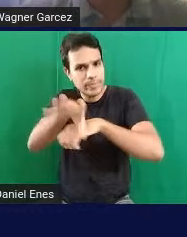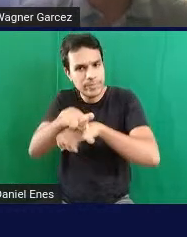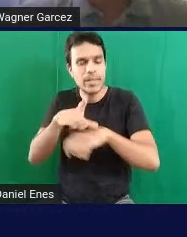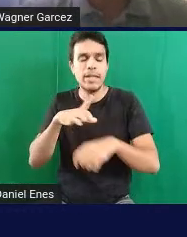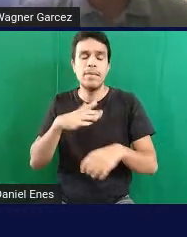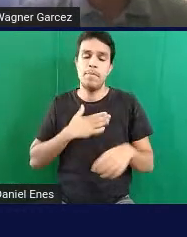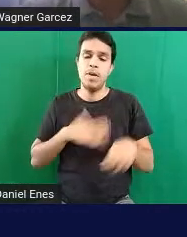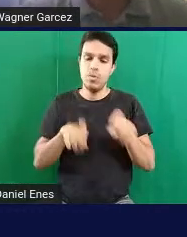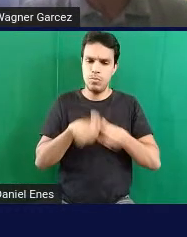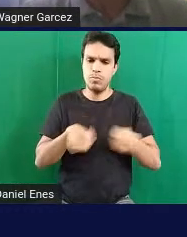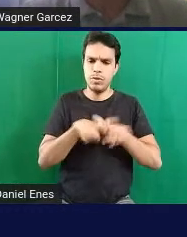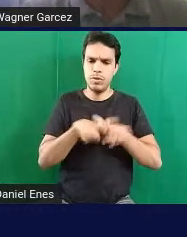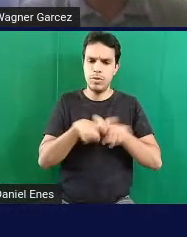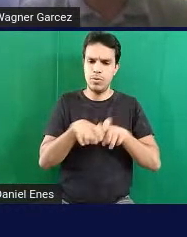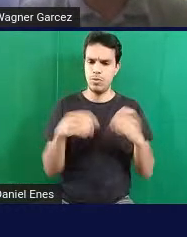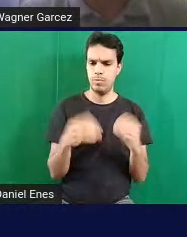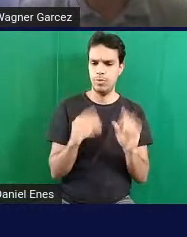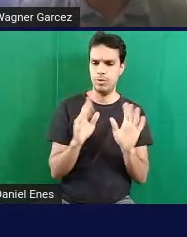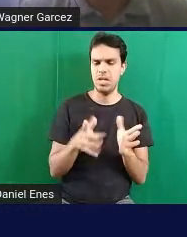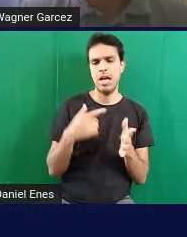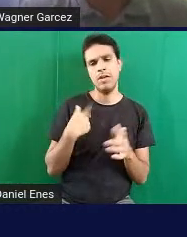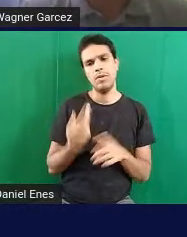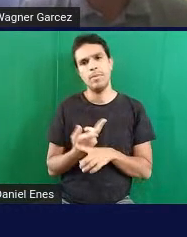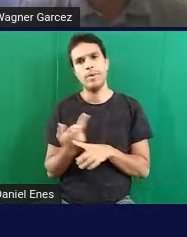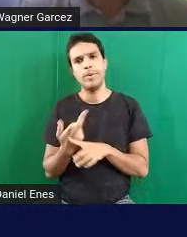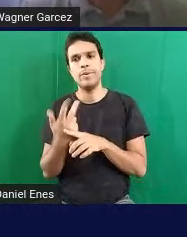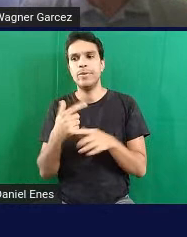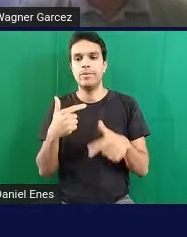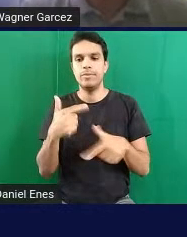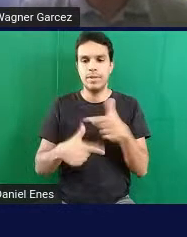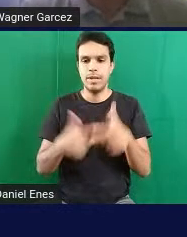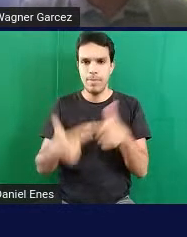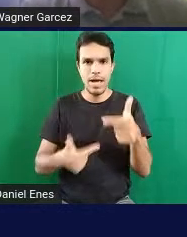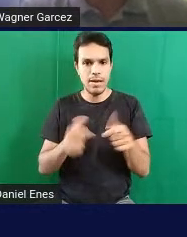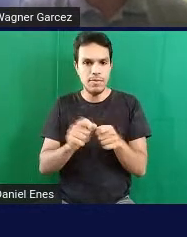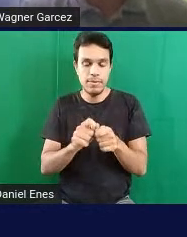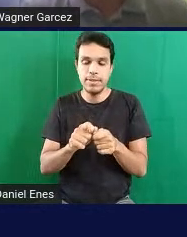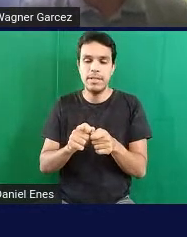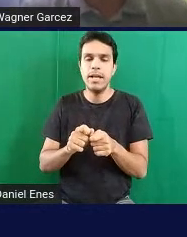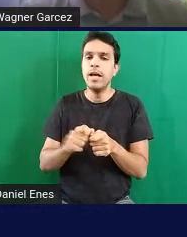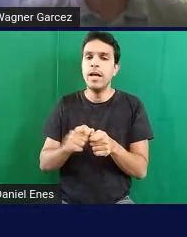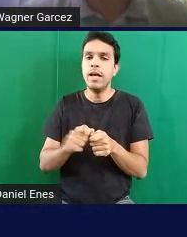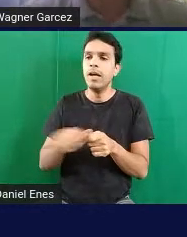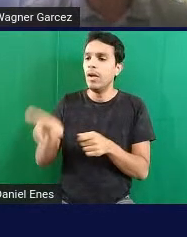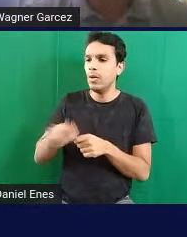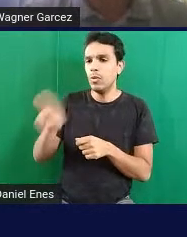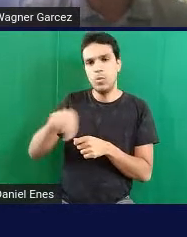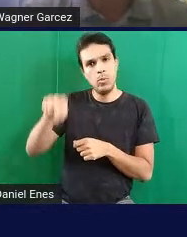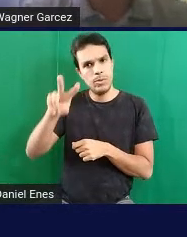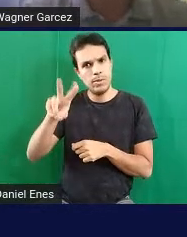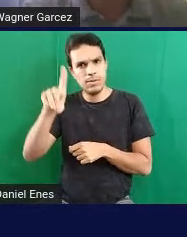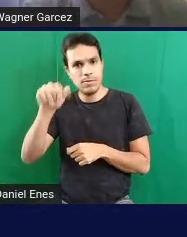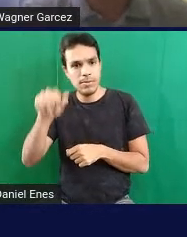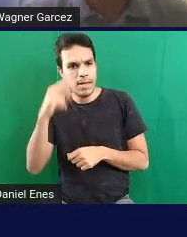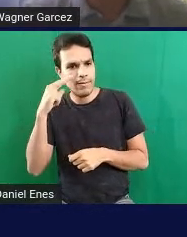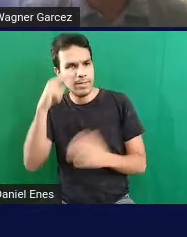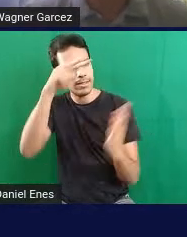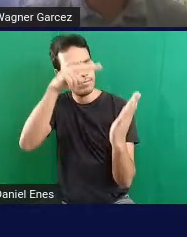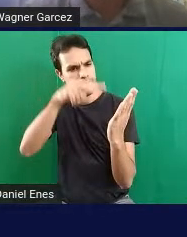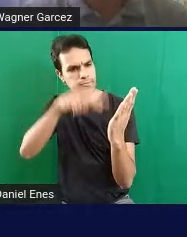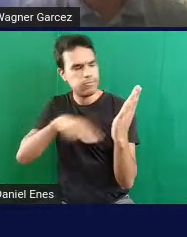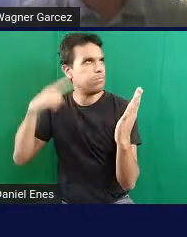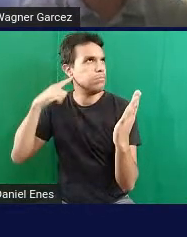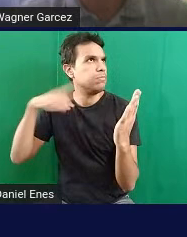Sempre procuro, quando eu vou fazer algum trabalho para os alunos, eu abro e vejo se aquele documento está com a leitura boa,